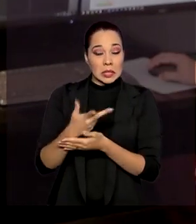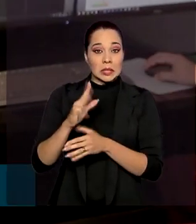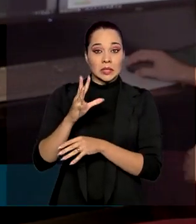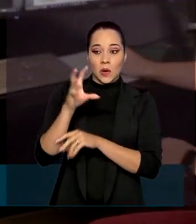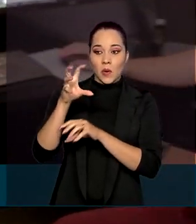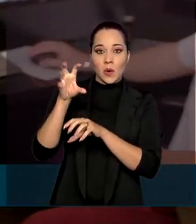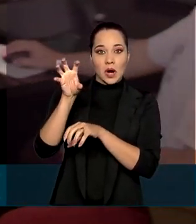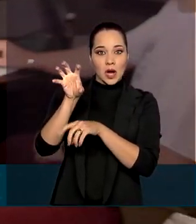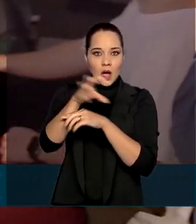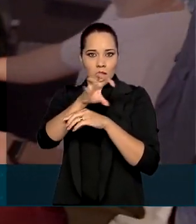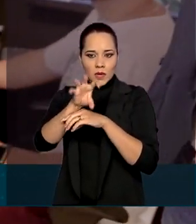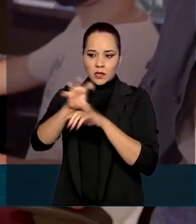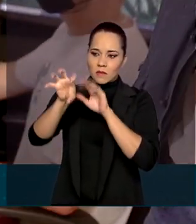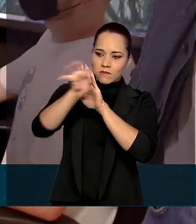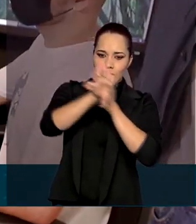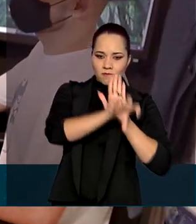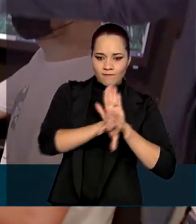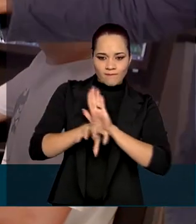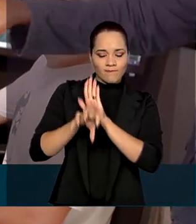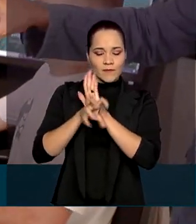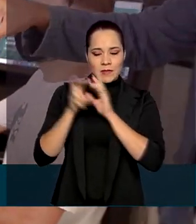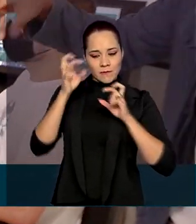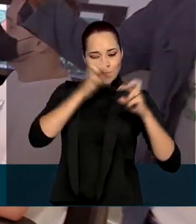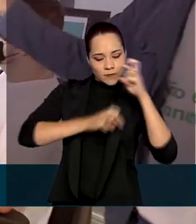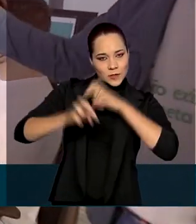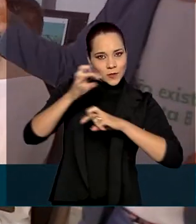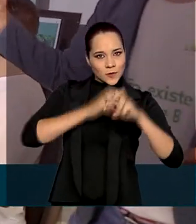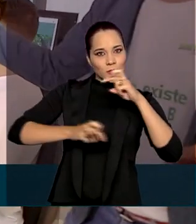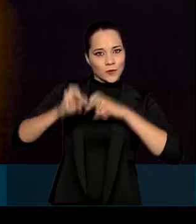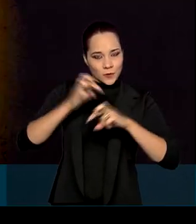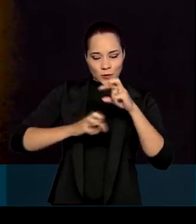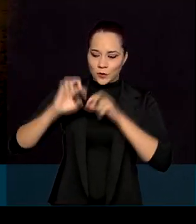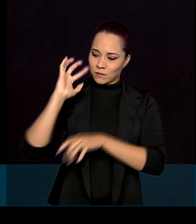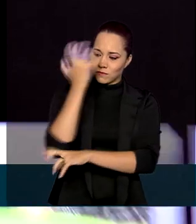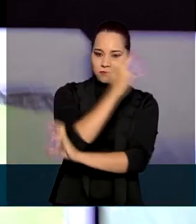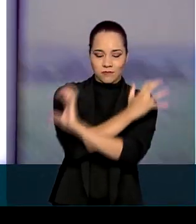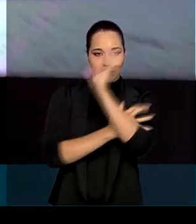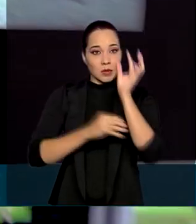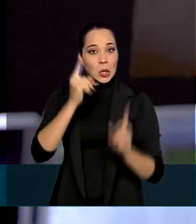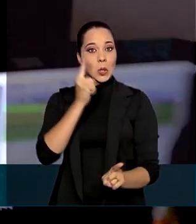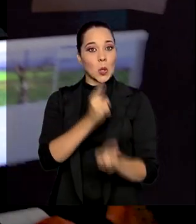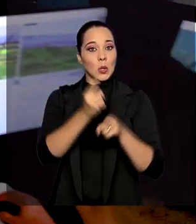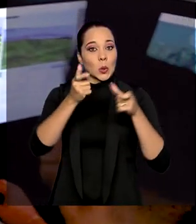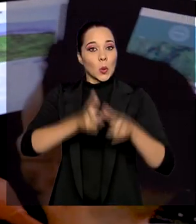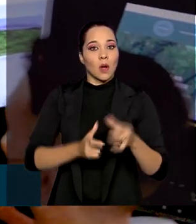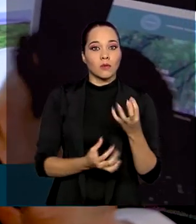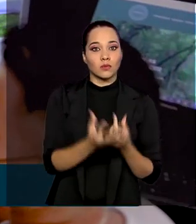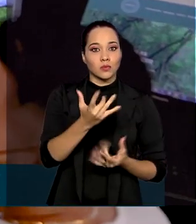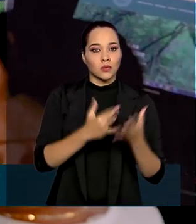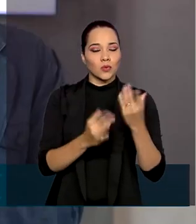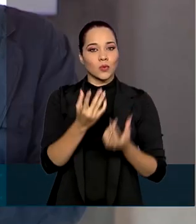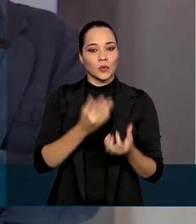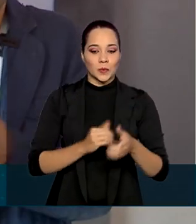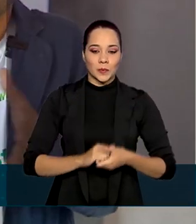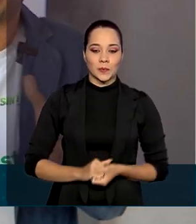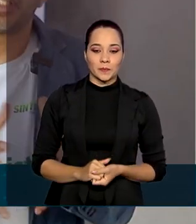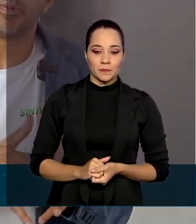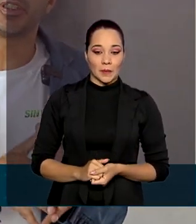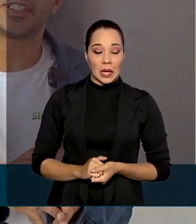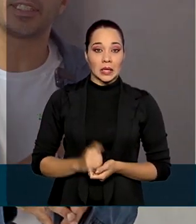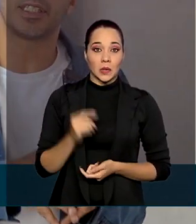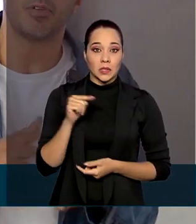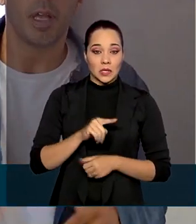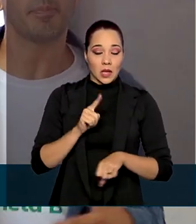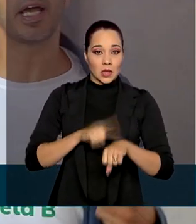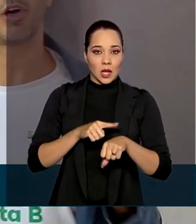em torres monitoram grandes áreas de vegetação e identificam focos de queimada por meio de um algoritmo. Quanto menor